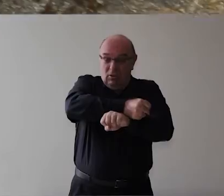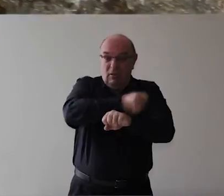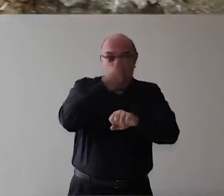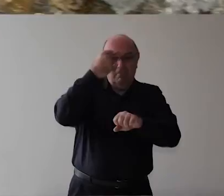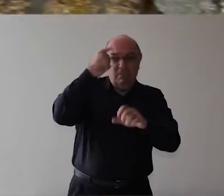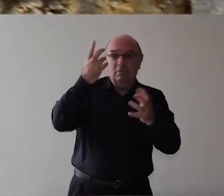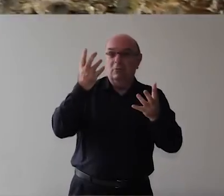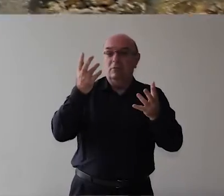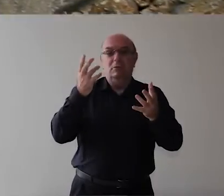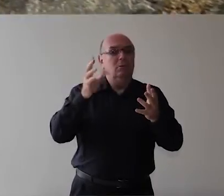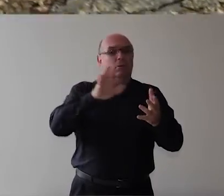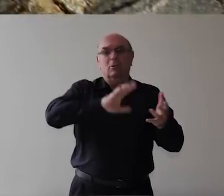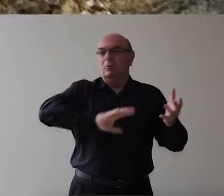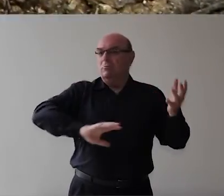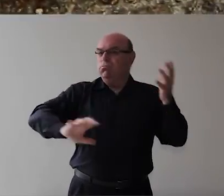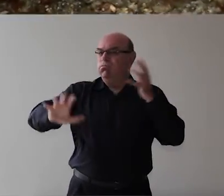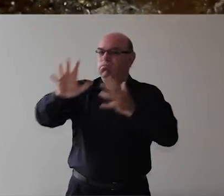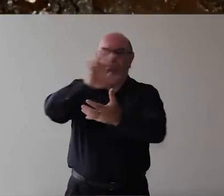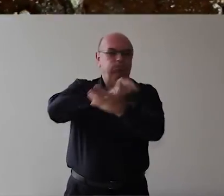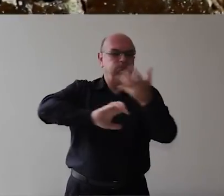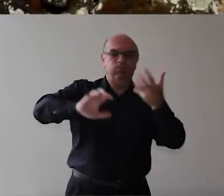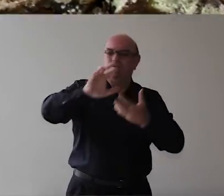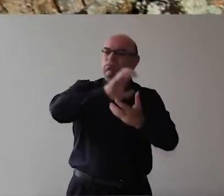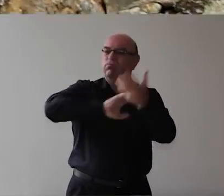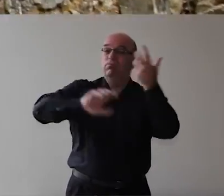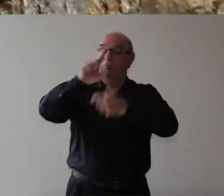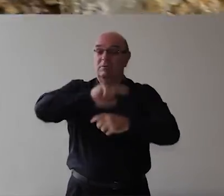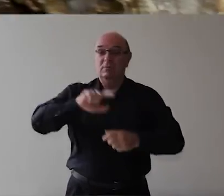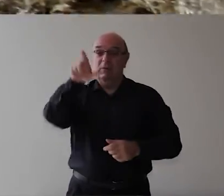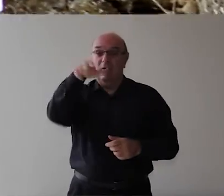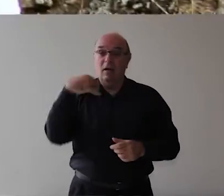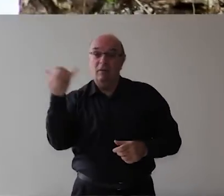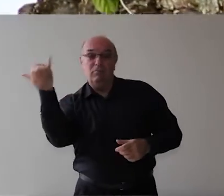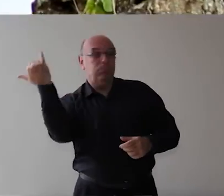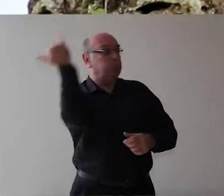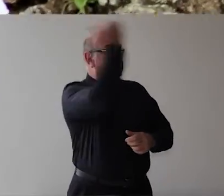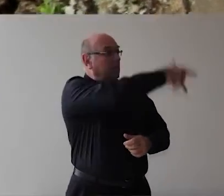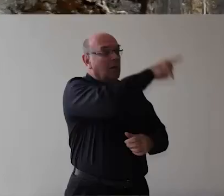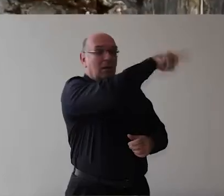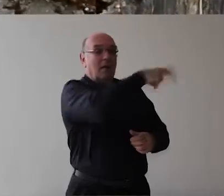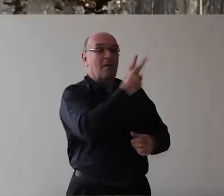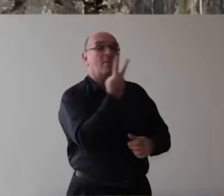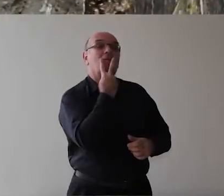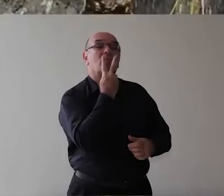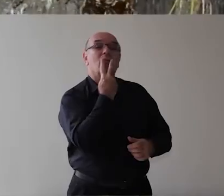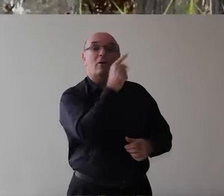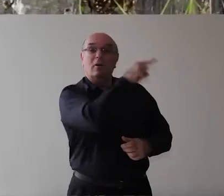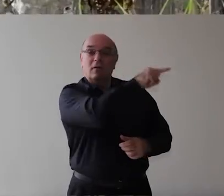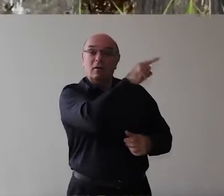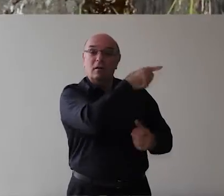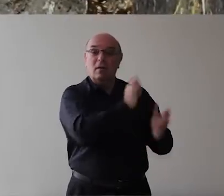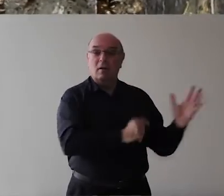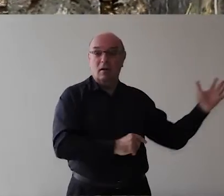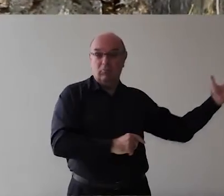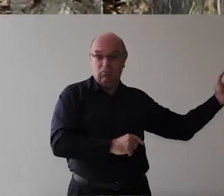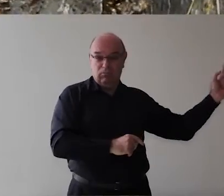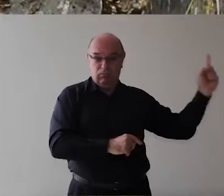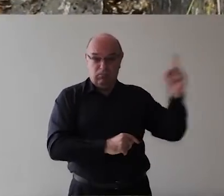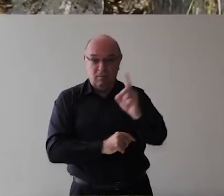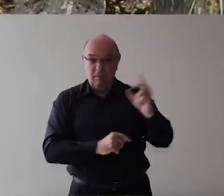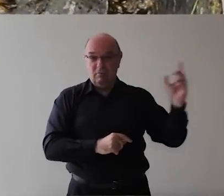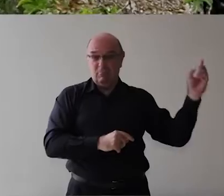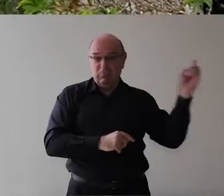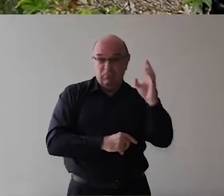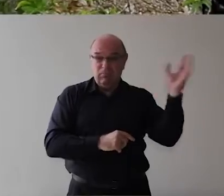Armado A notícia Chegou com rapidez A Vitória E Vitória Não só Mandou o reforço policial